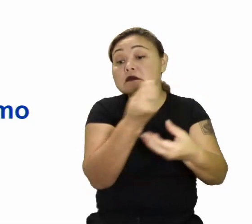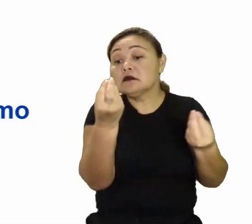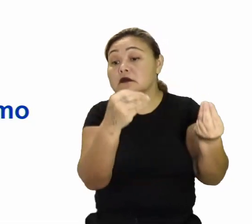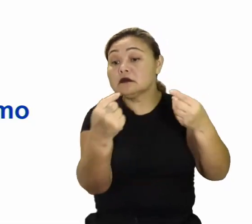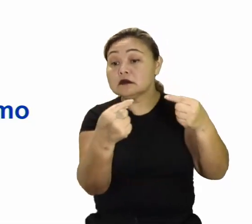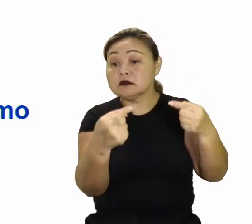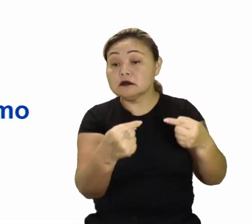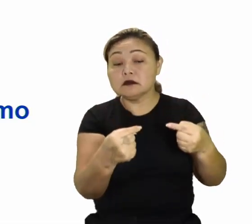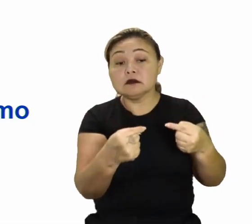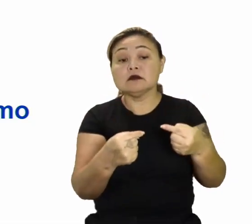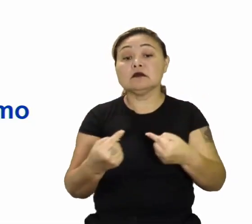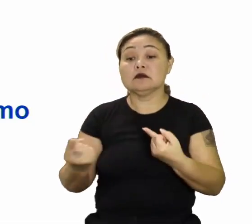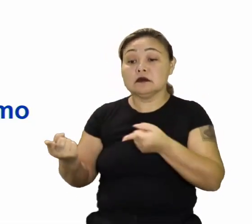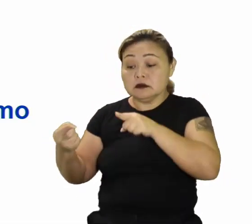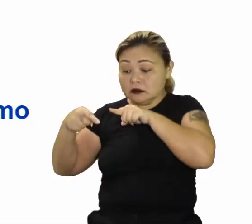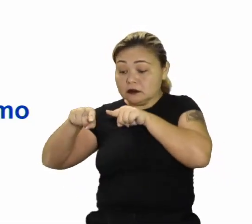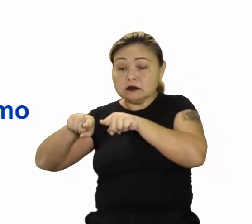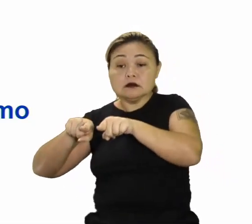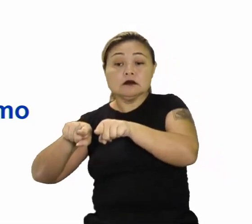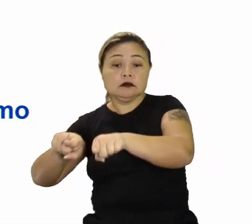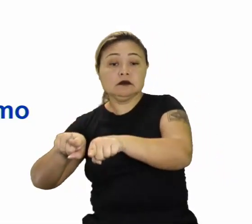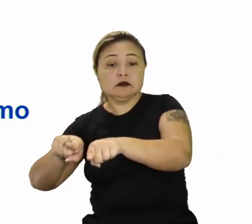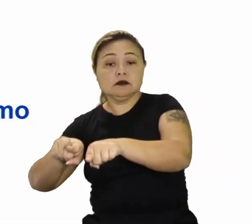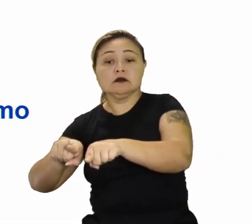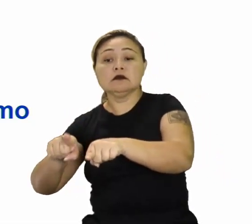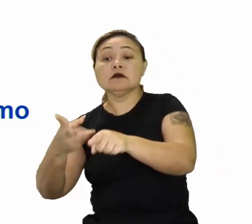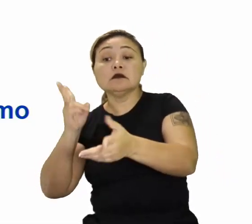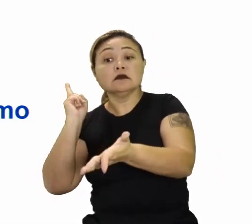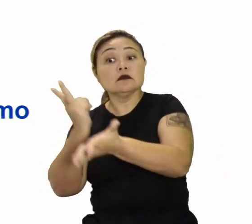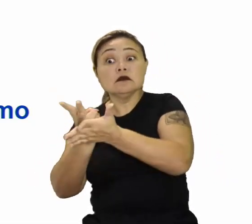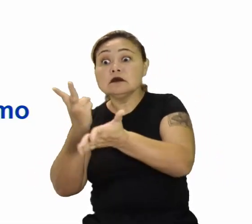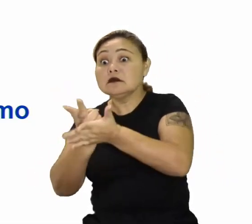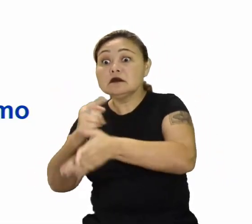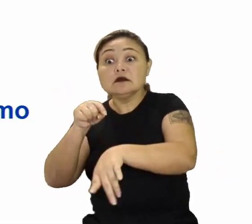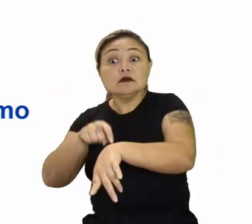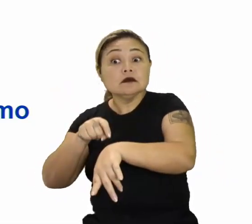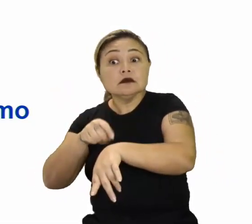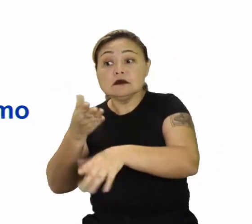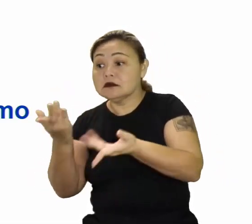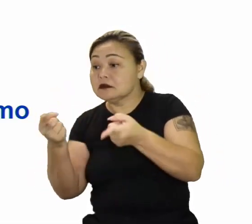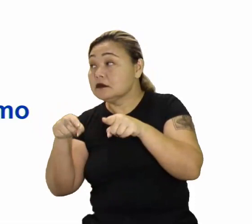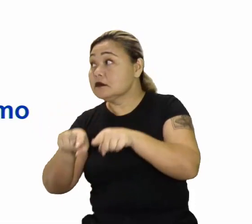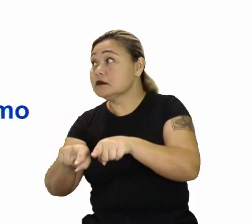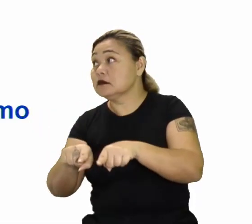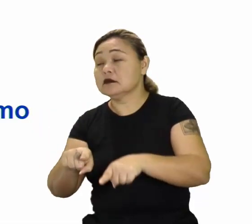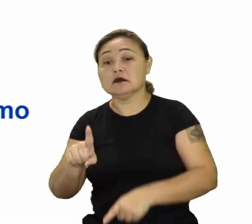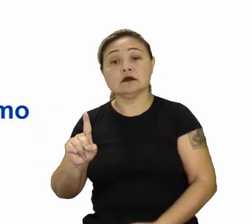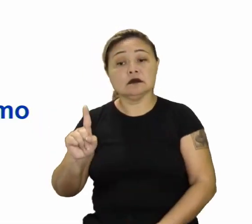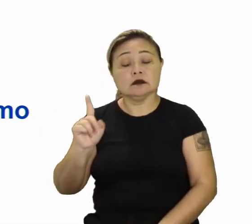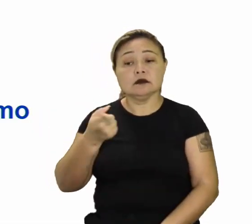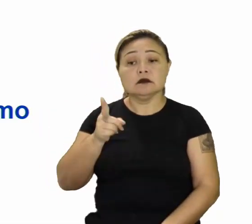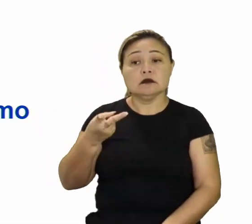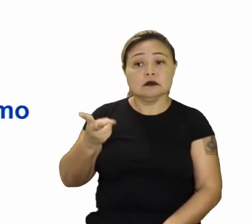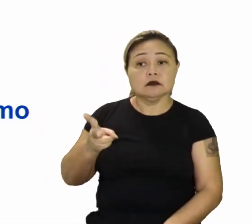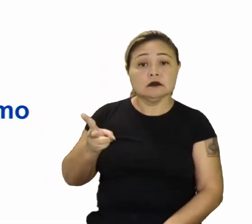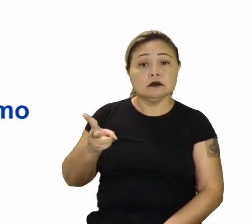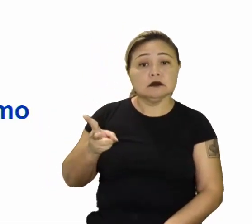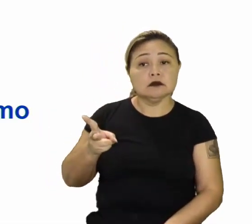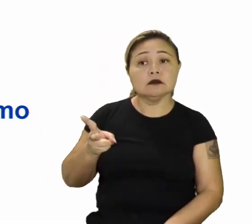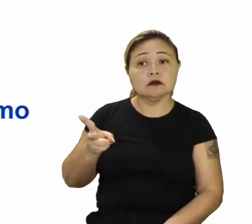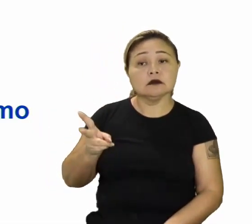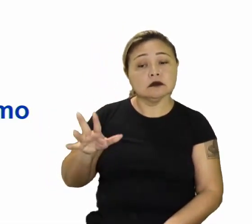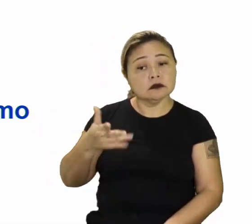componentes. E safes simultâneos? Implantação no mesmo período. Então, quer dizer que no mesmo período,